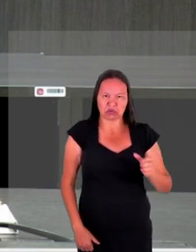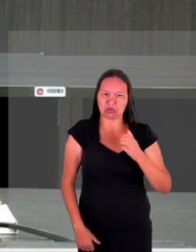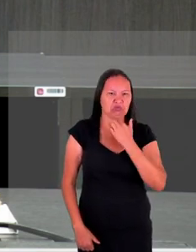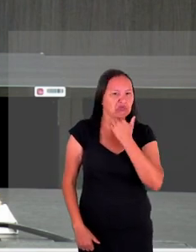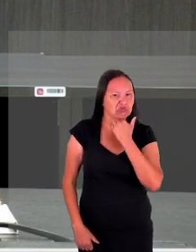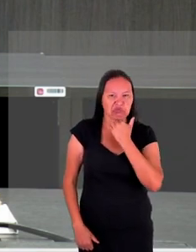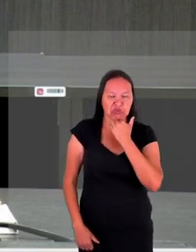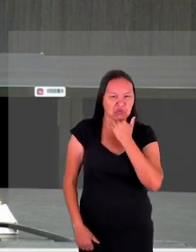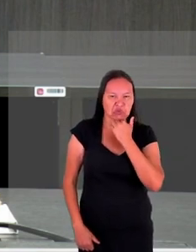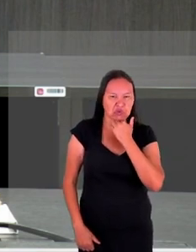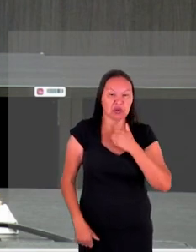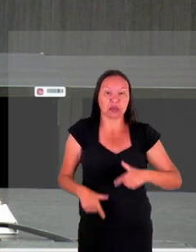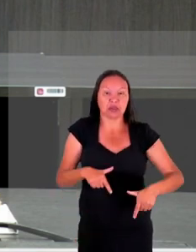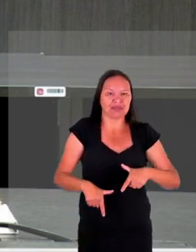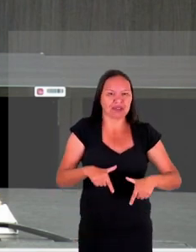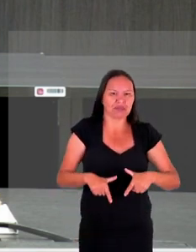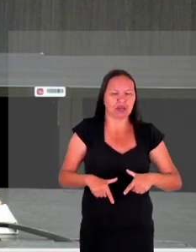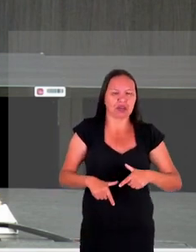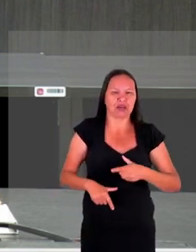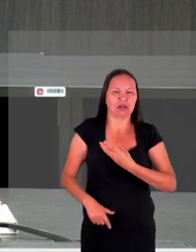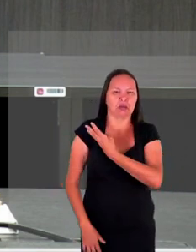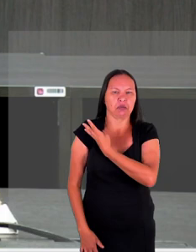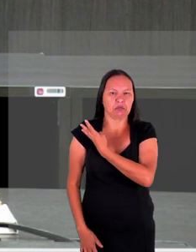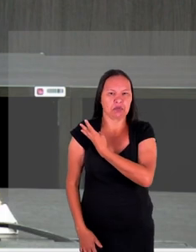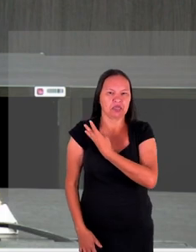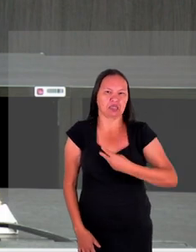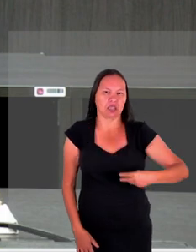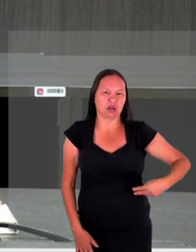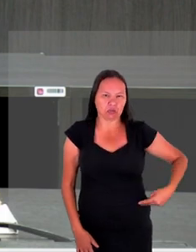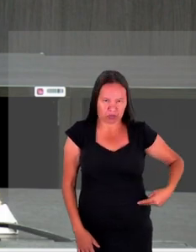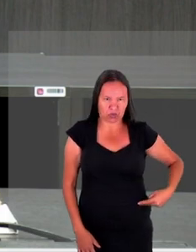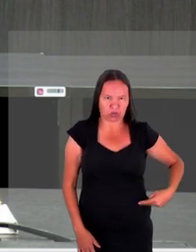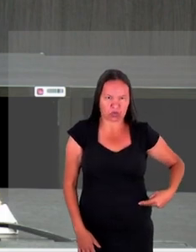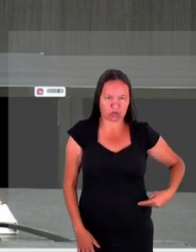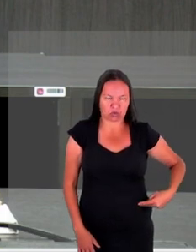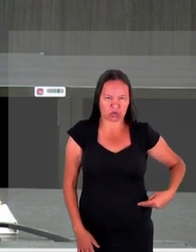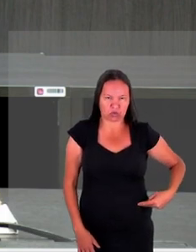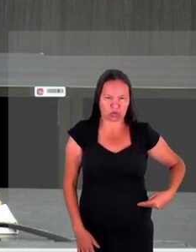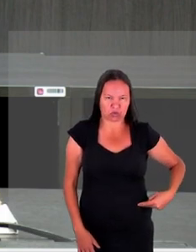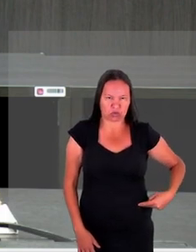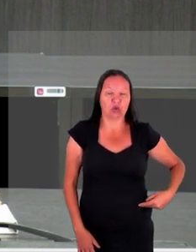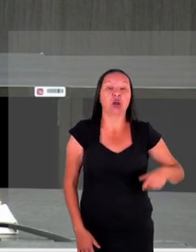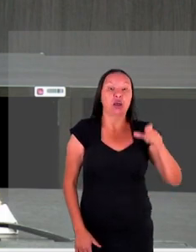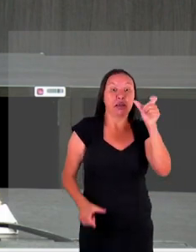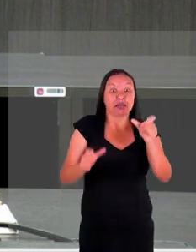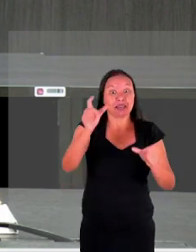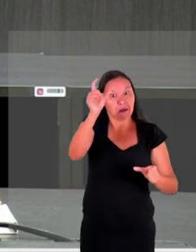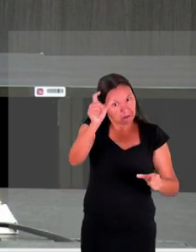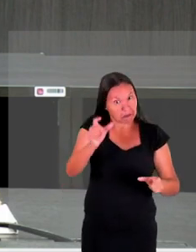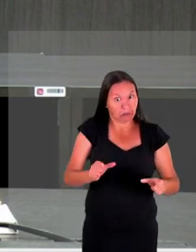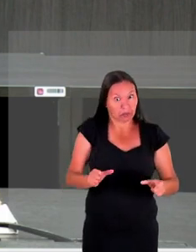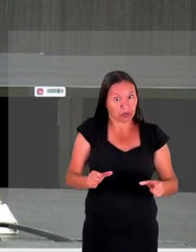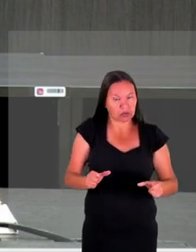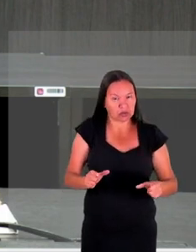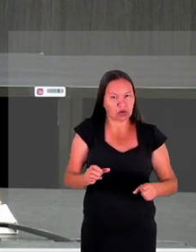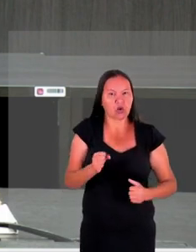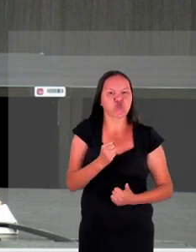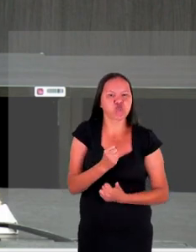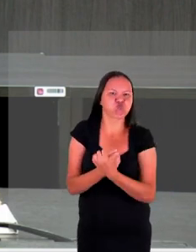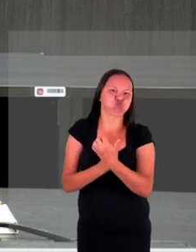a gente trabalha dentro do Ministério Público até por conta desse reposicionamento da própria vitimologia que trouxe